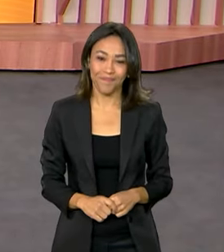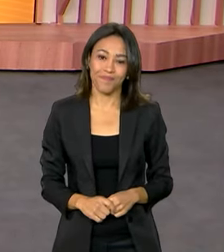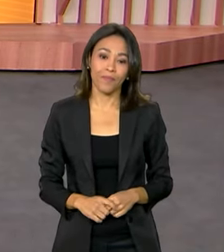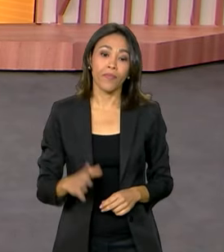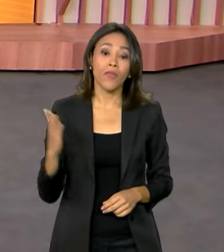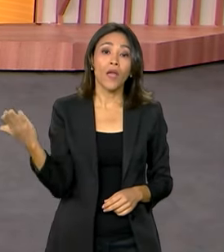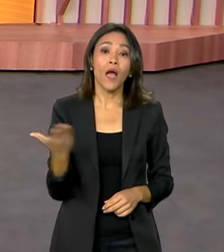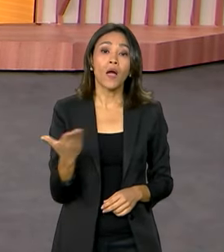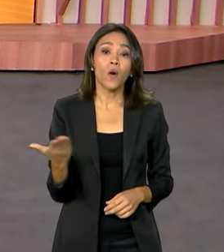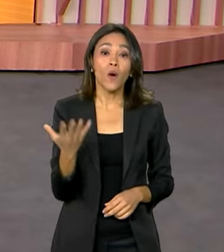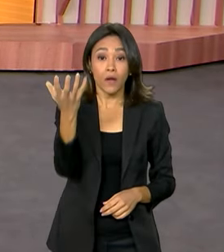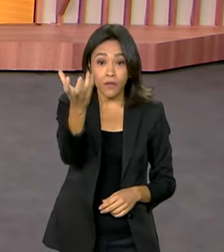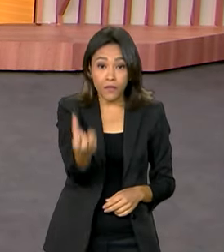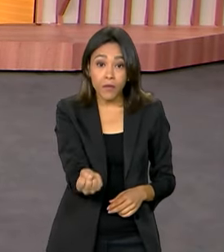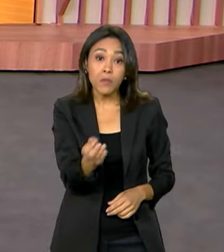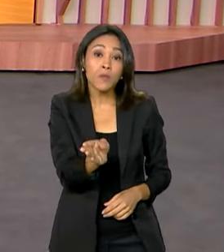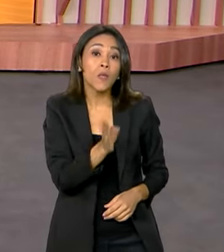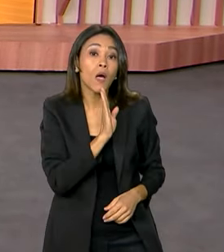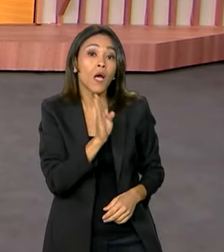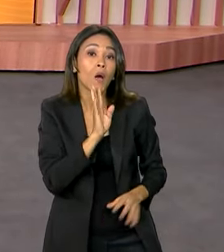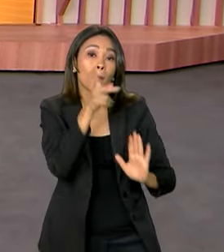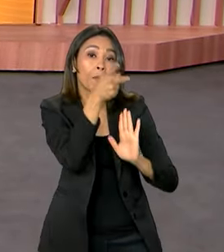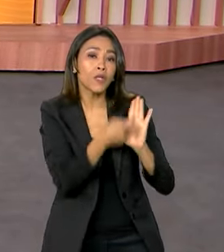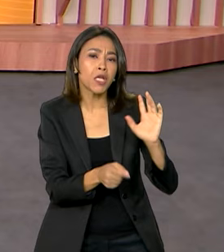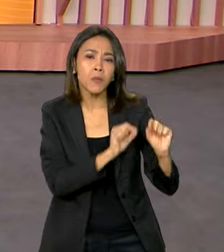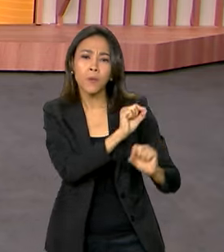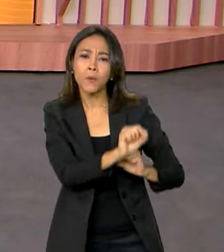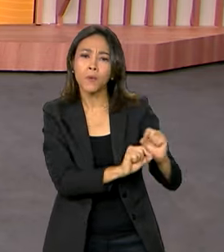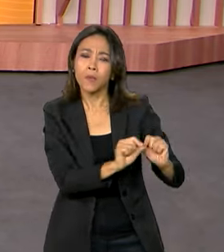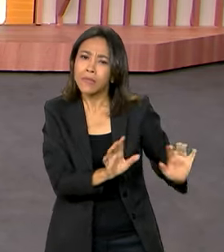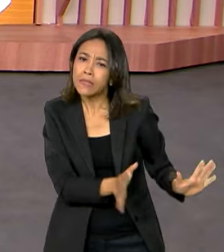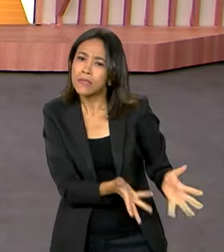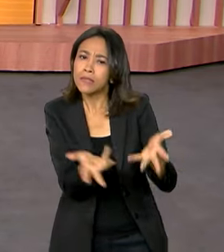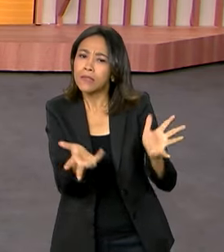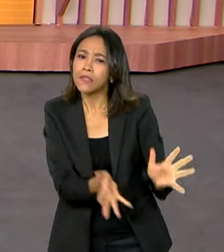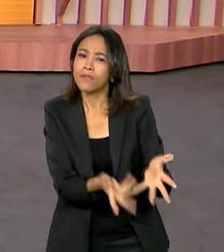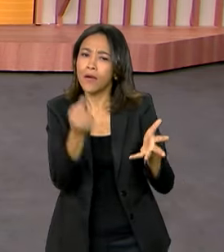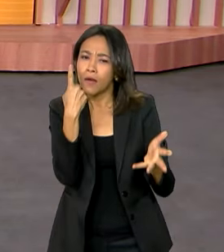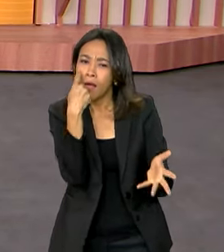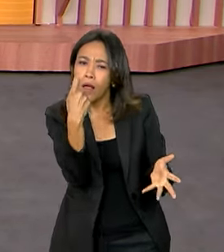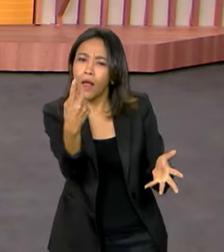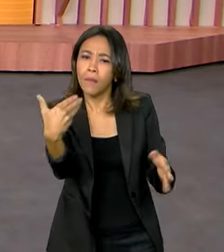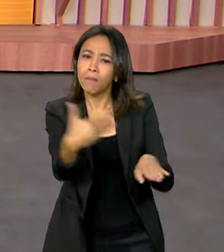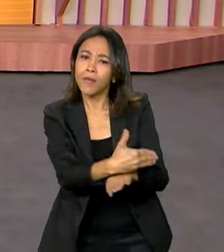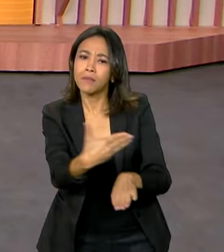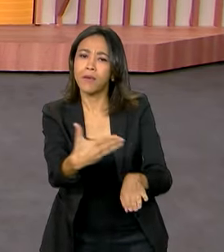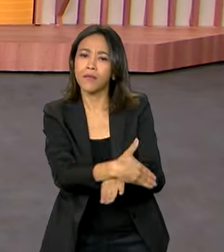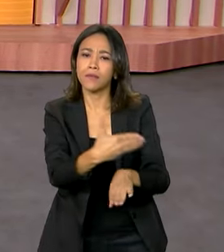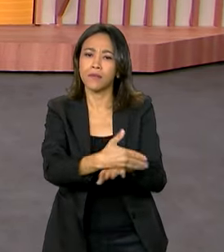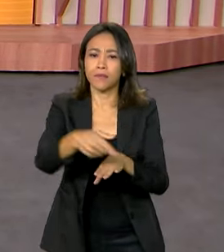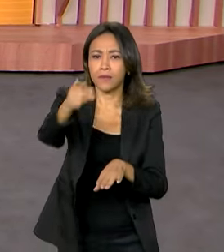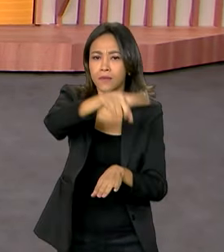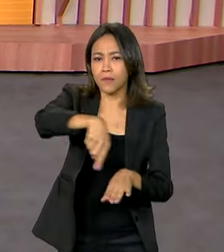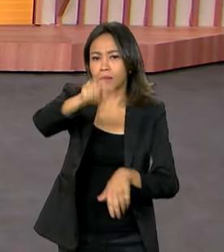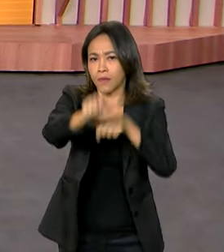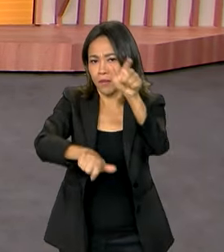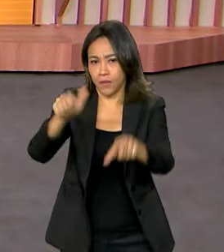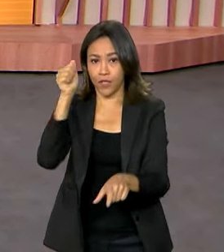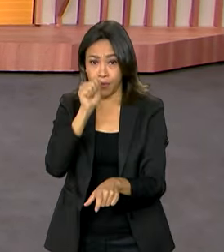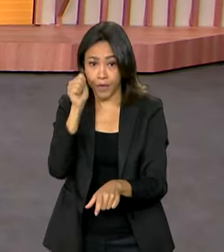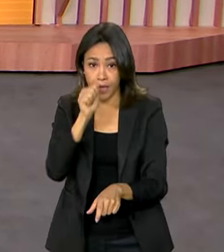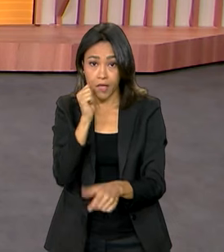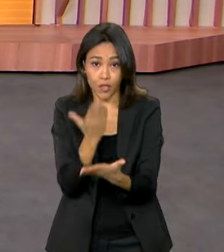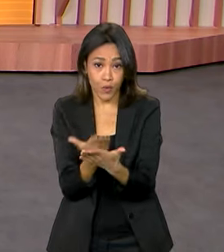Agora a gente vai conhecer um projeto para incentivar o interesse e a participação de estudantes mulheres do ensino